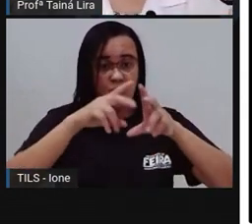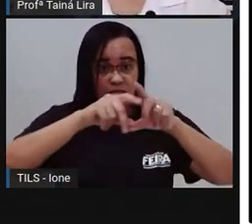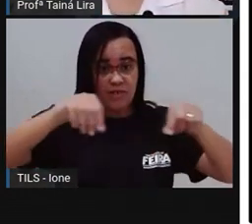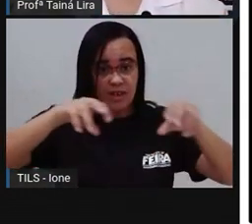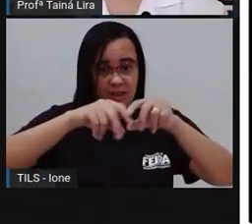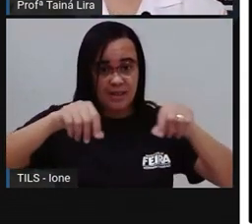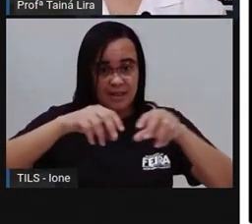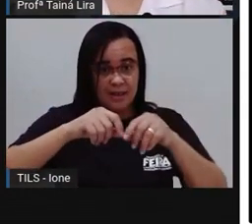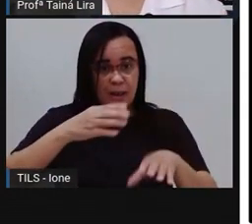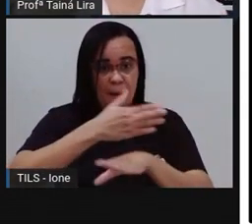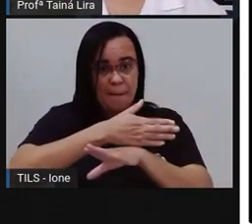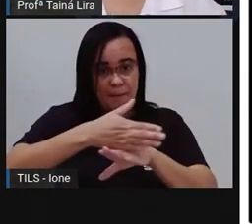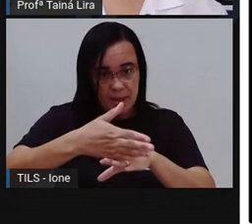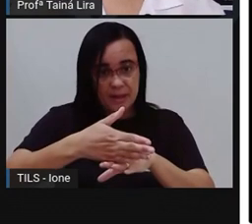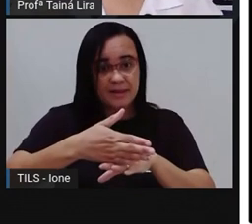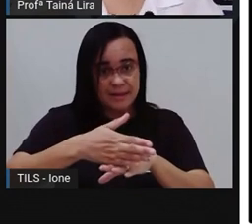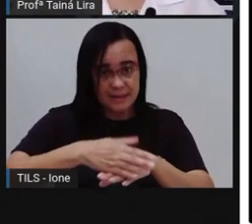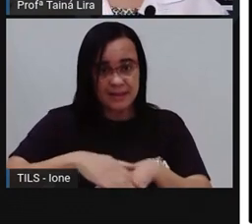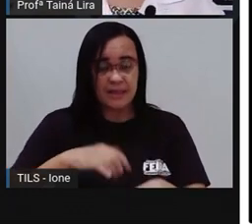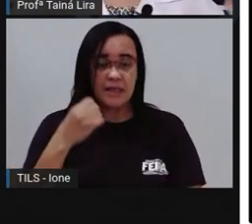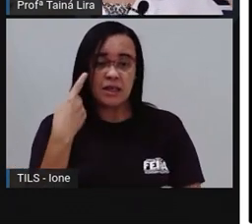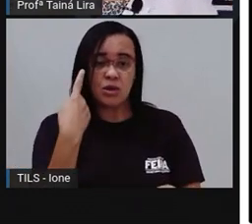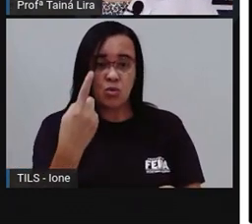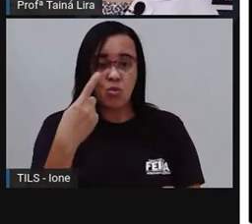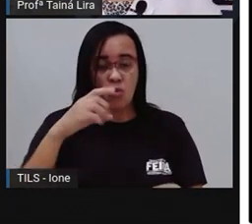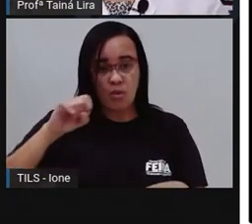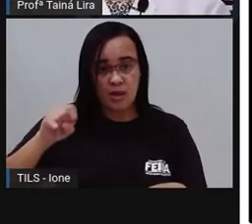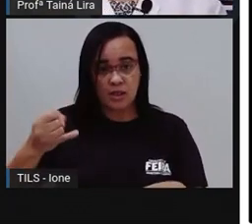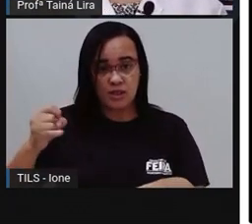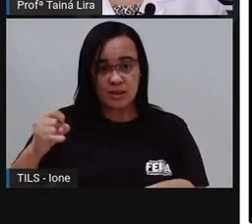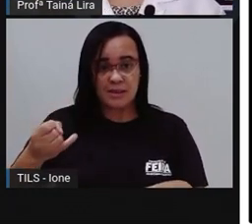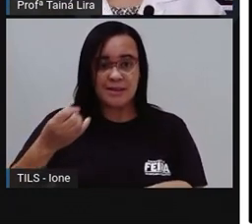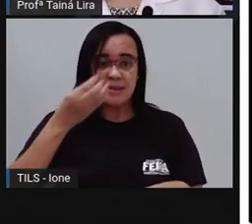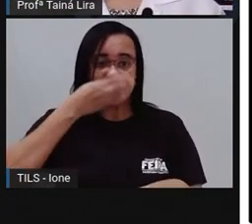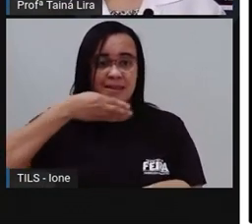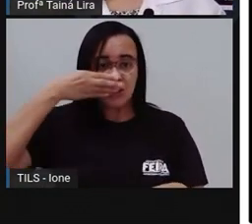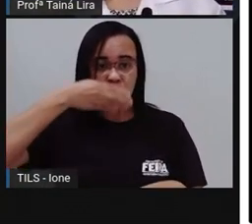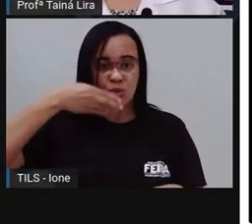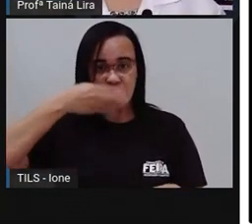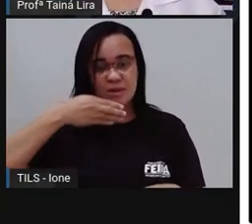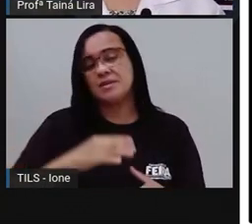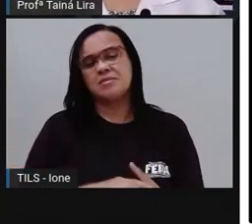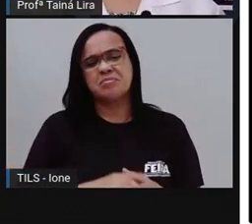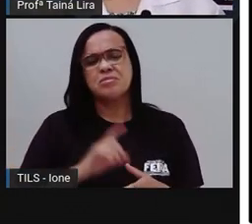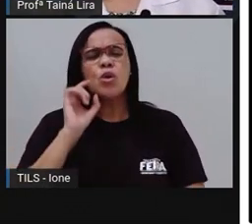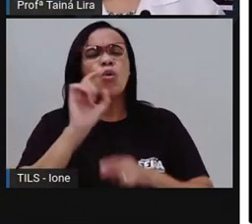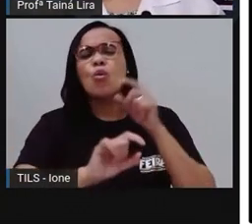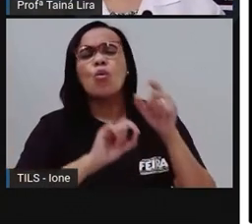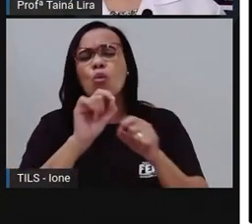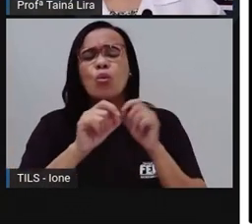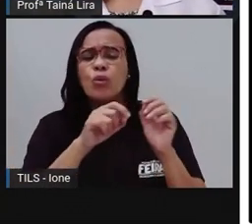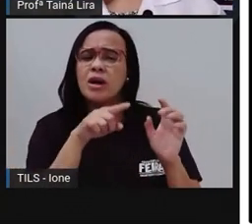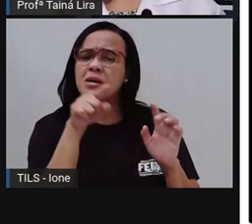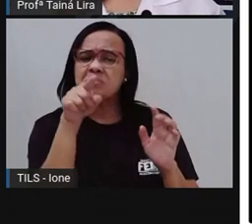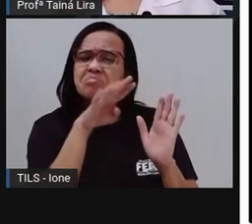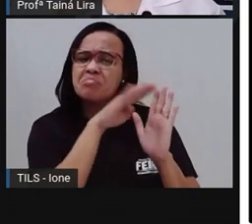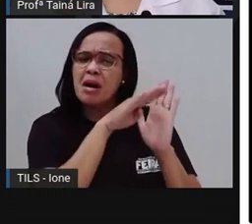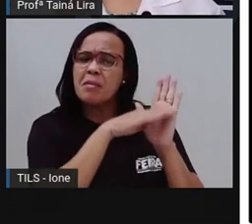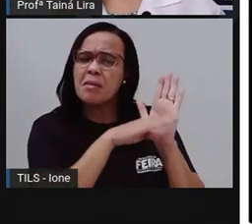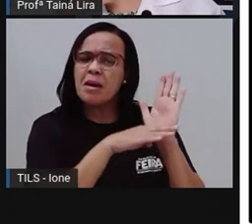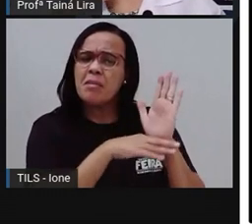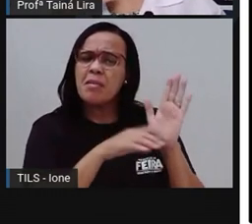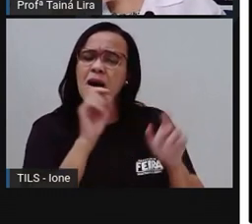segundo ano acha que essa receita aí é uma receita de quê? Eu estou achando que pode ser aí uma receita de